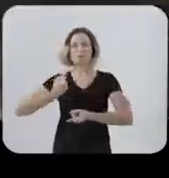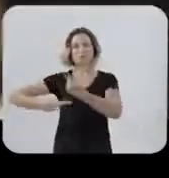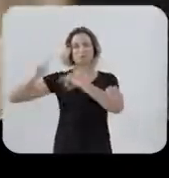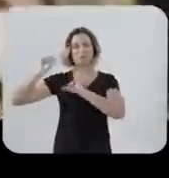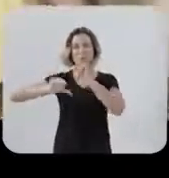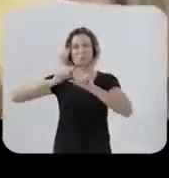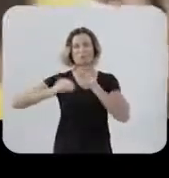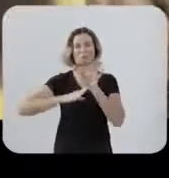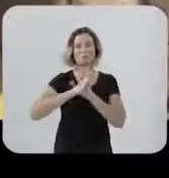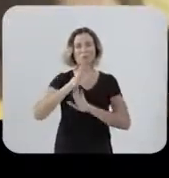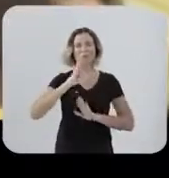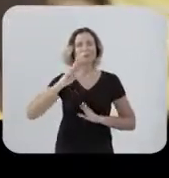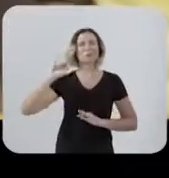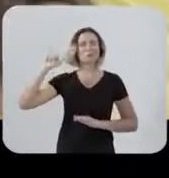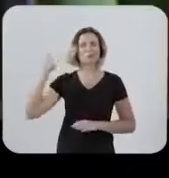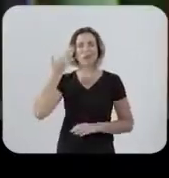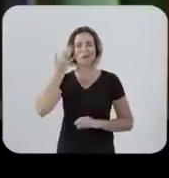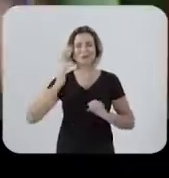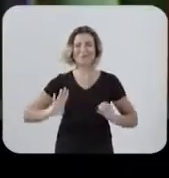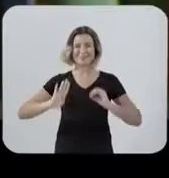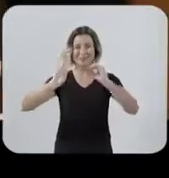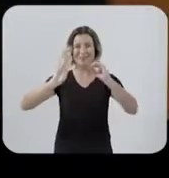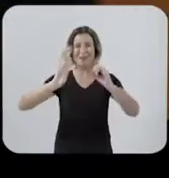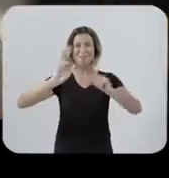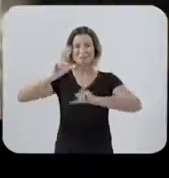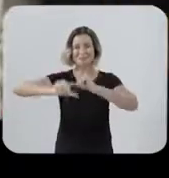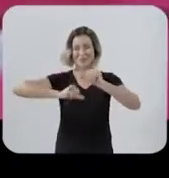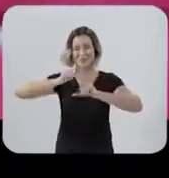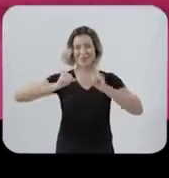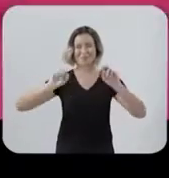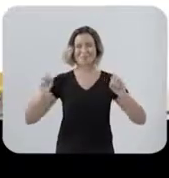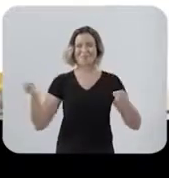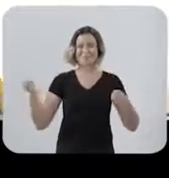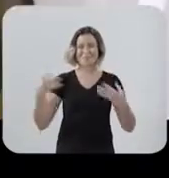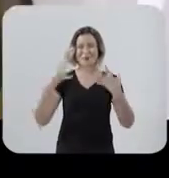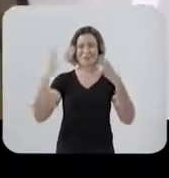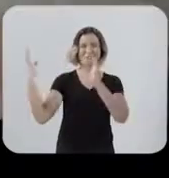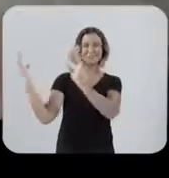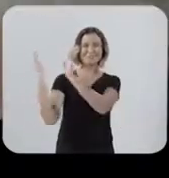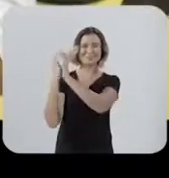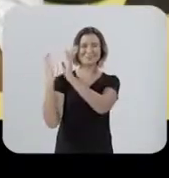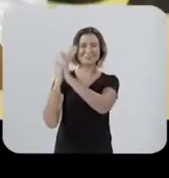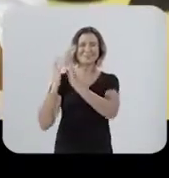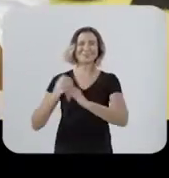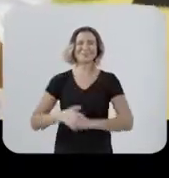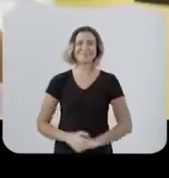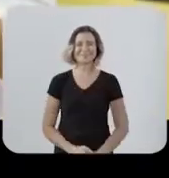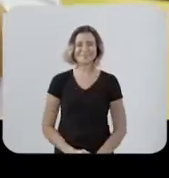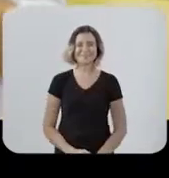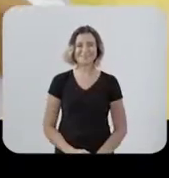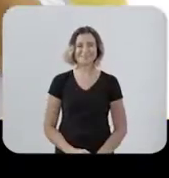mudança João Campus 40 Para avançar e para mudar Por um Recife melhor